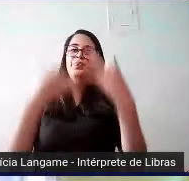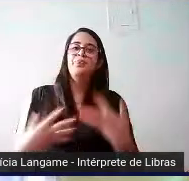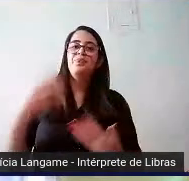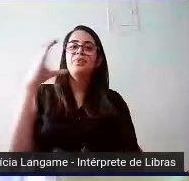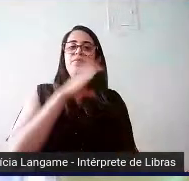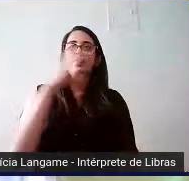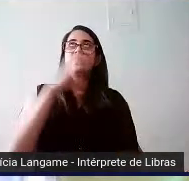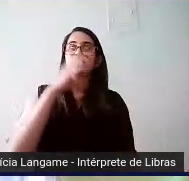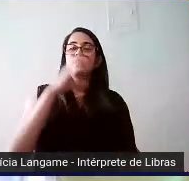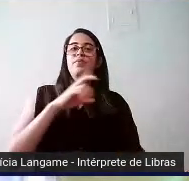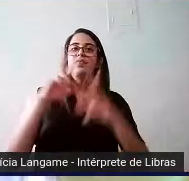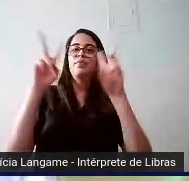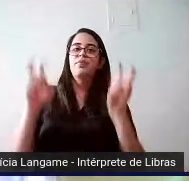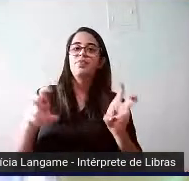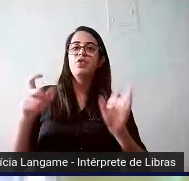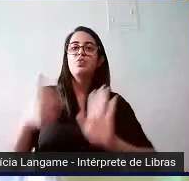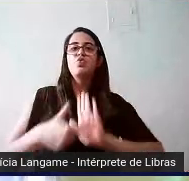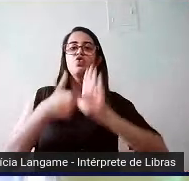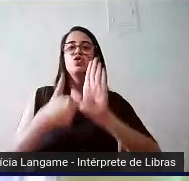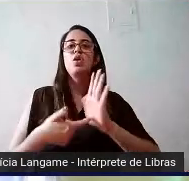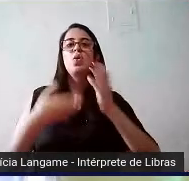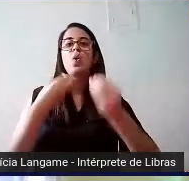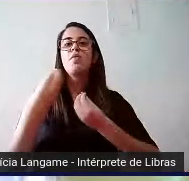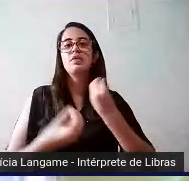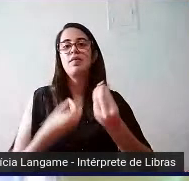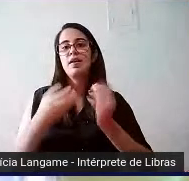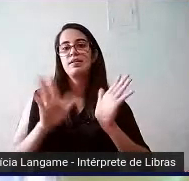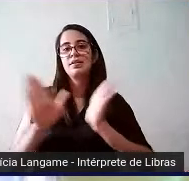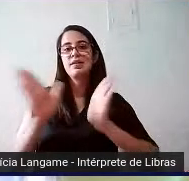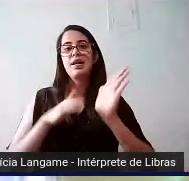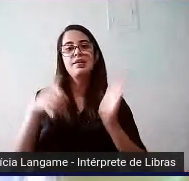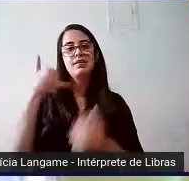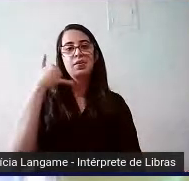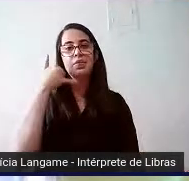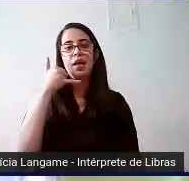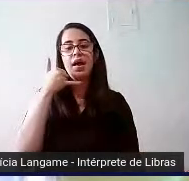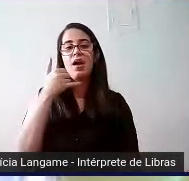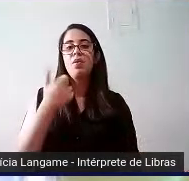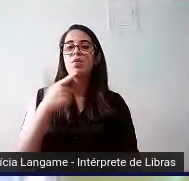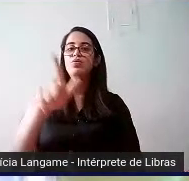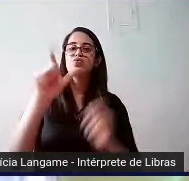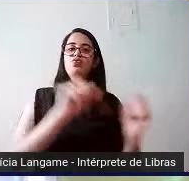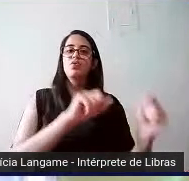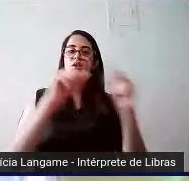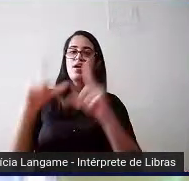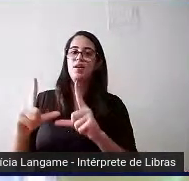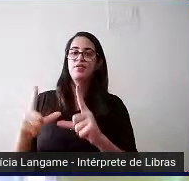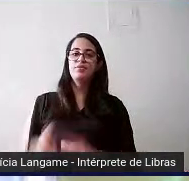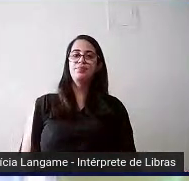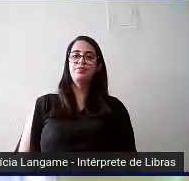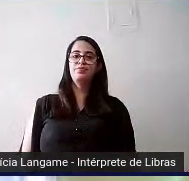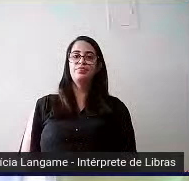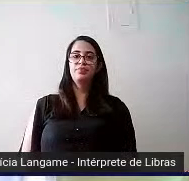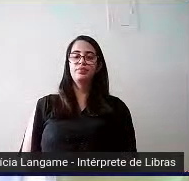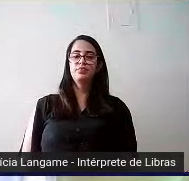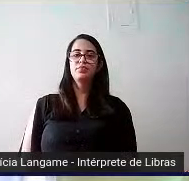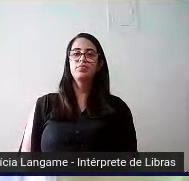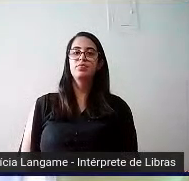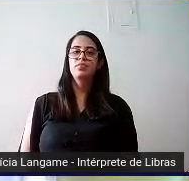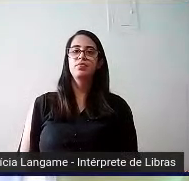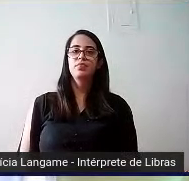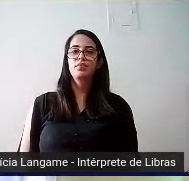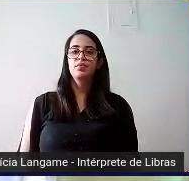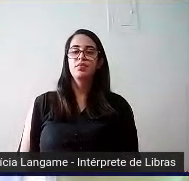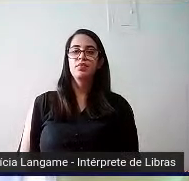mostrando só como é que você faz para acessar eles do seu celular. Próximo slide, por favor, que é o slide que mostra o TalkBack.